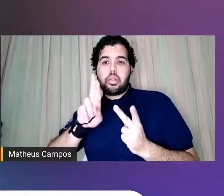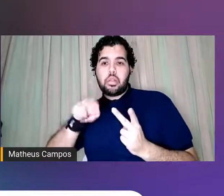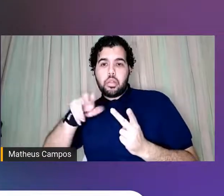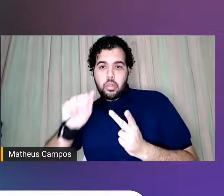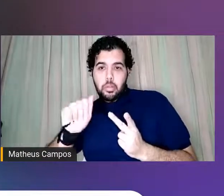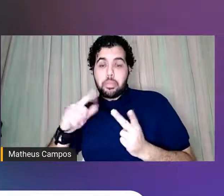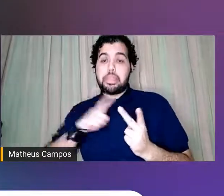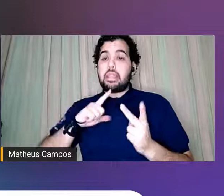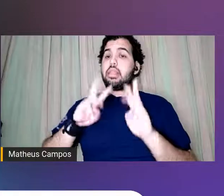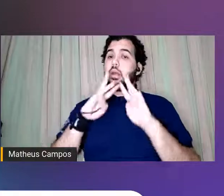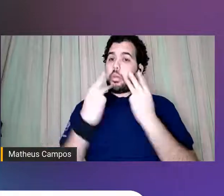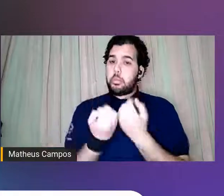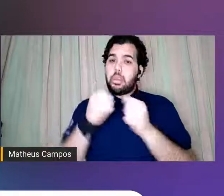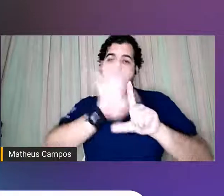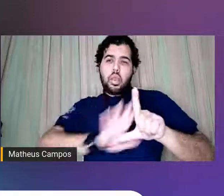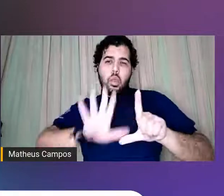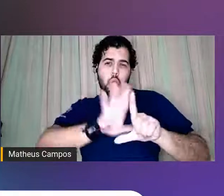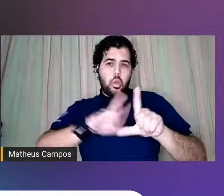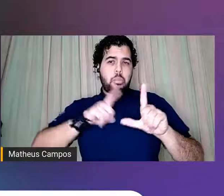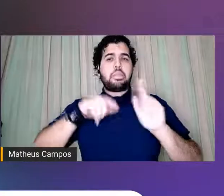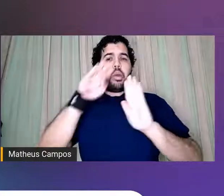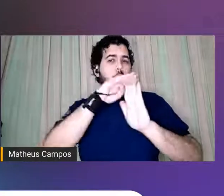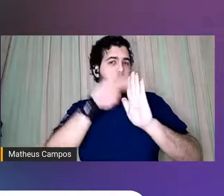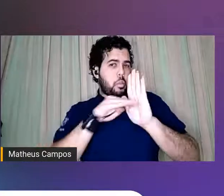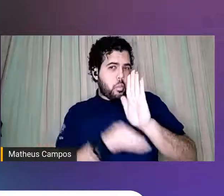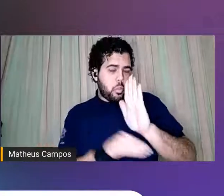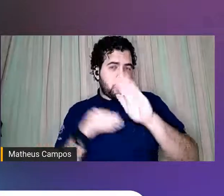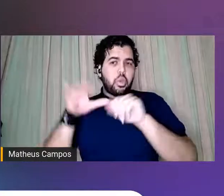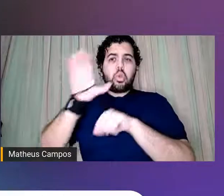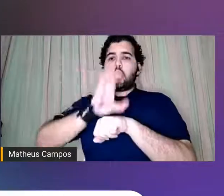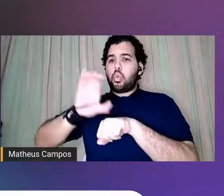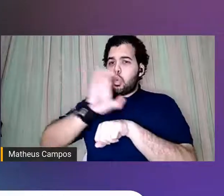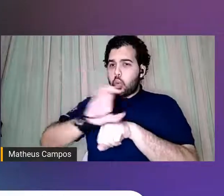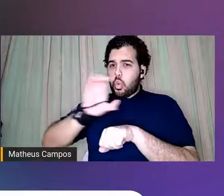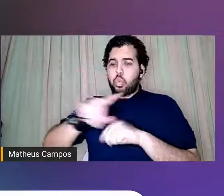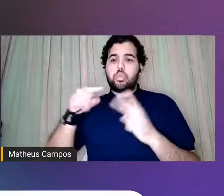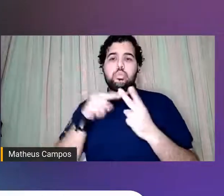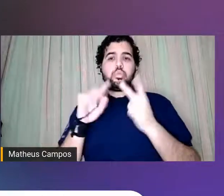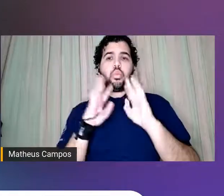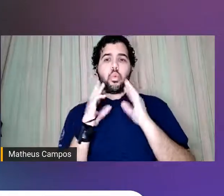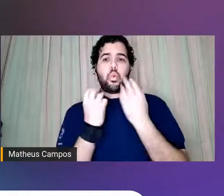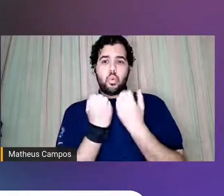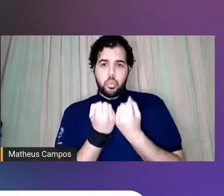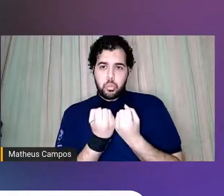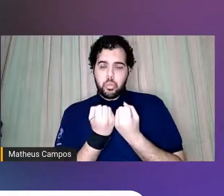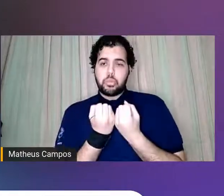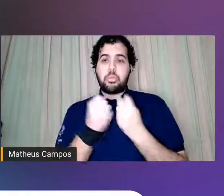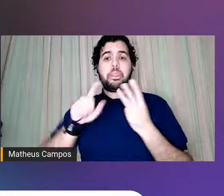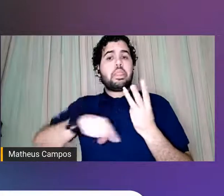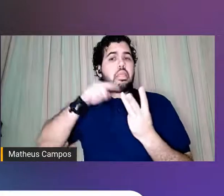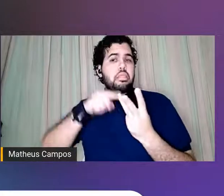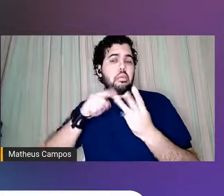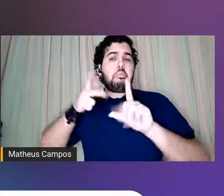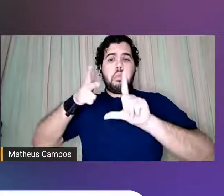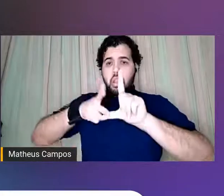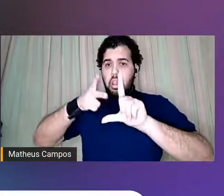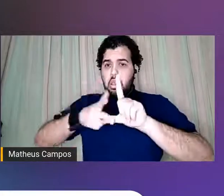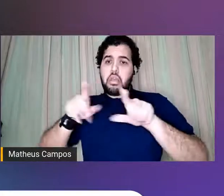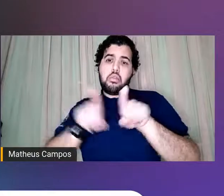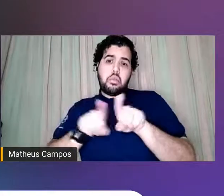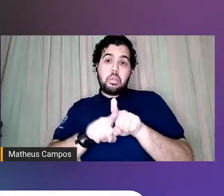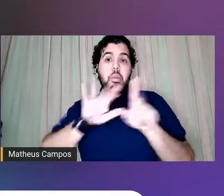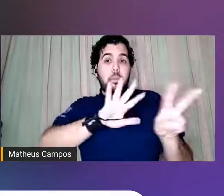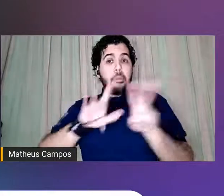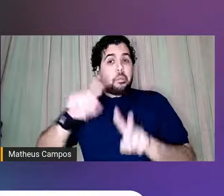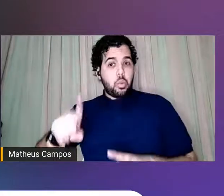webinário, a gente está com programação também, com cursos, oficinas e algumas lives também. Bem, semana que vem